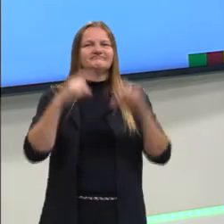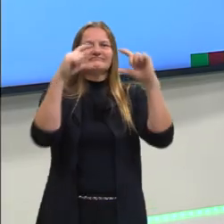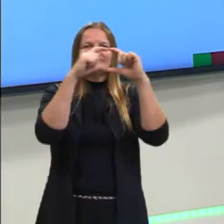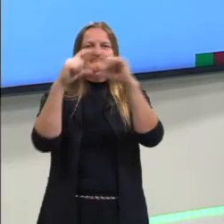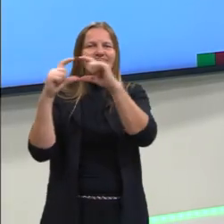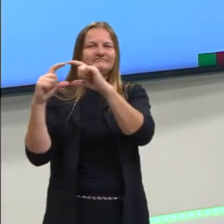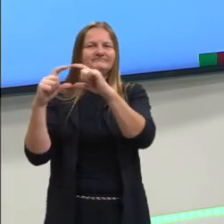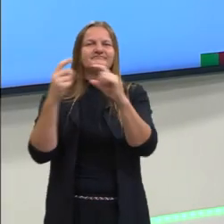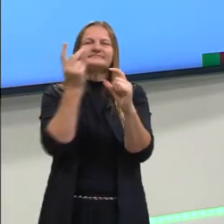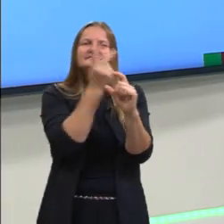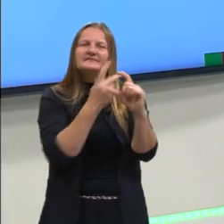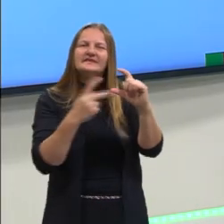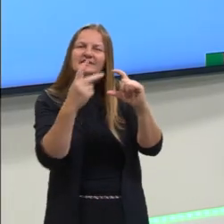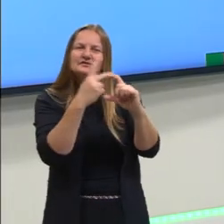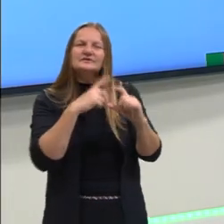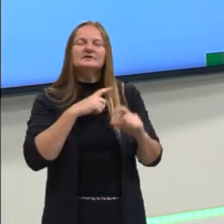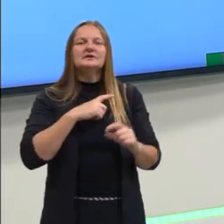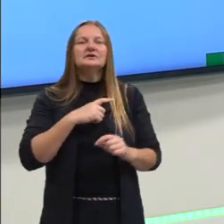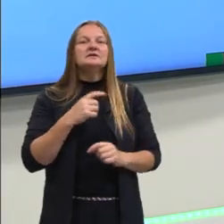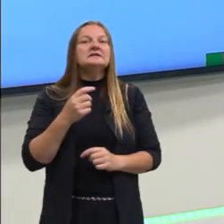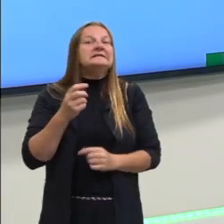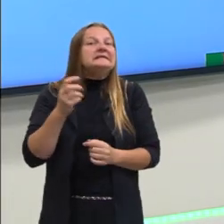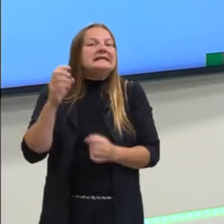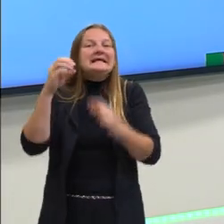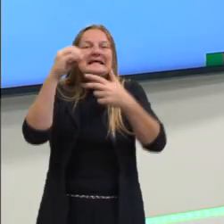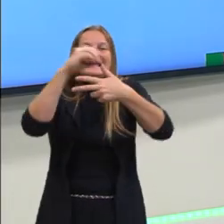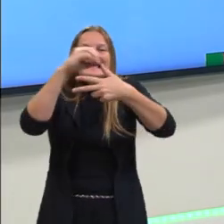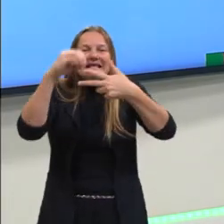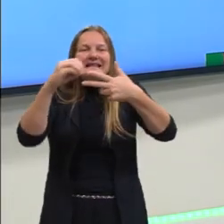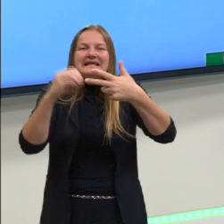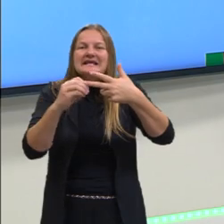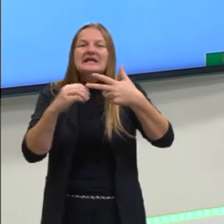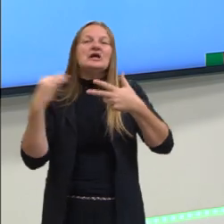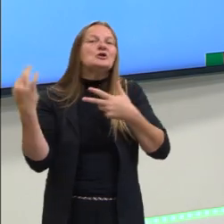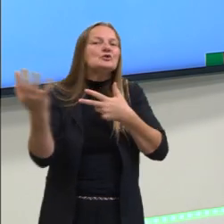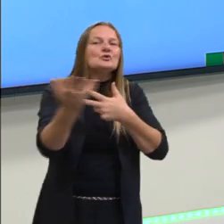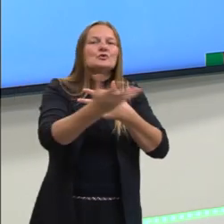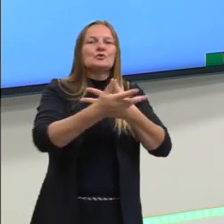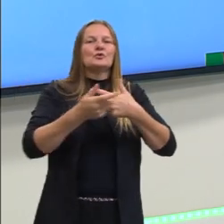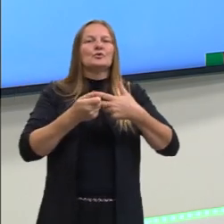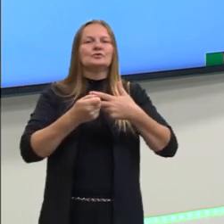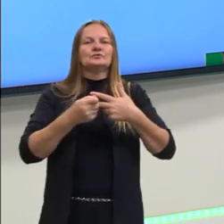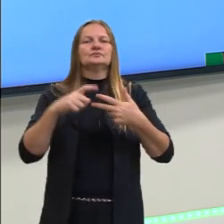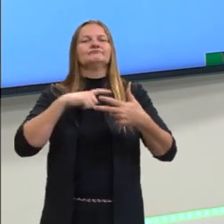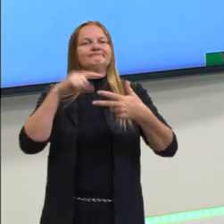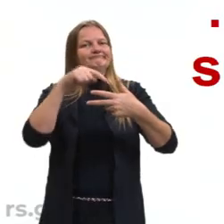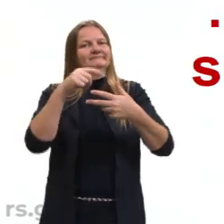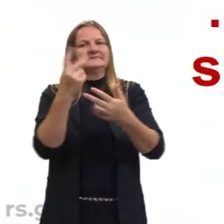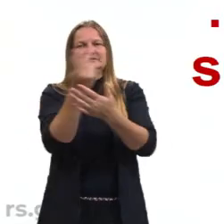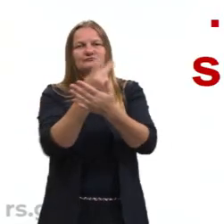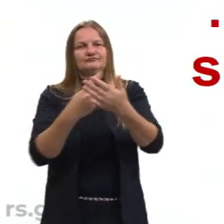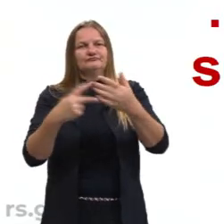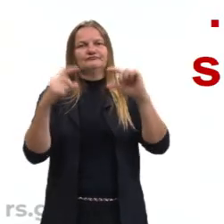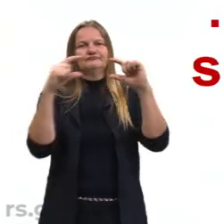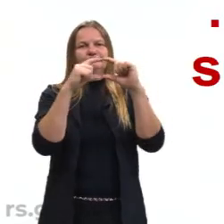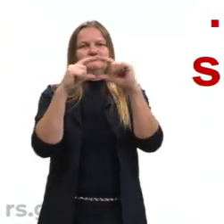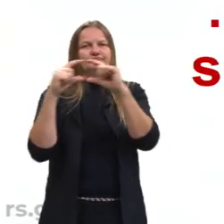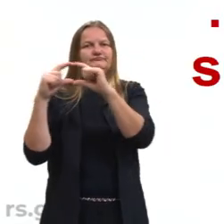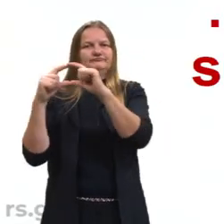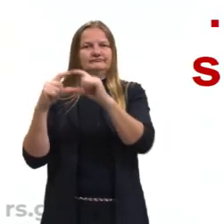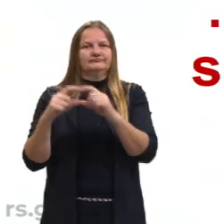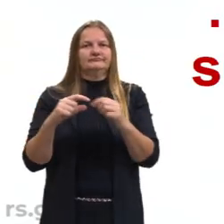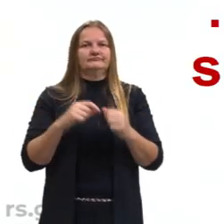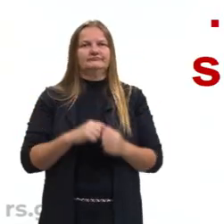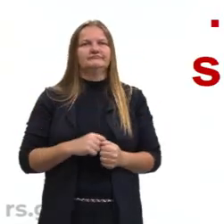até agora, nenhuma edição do Enem onde não apareceu um desses